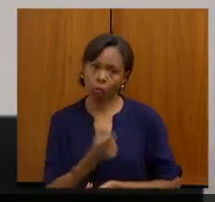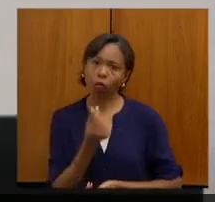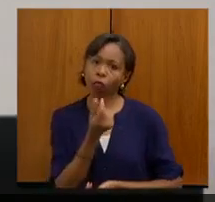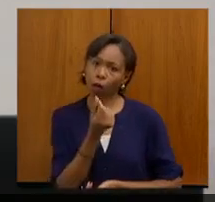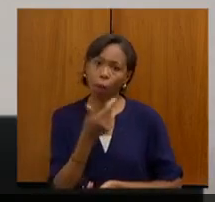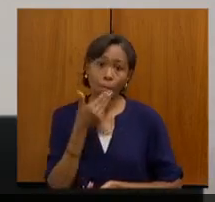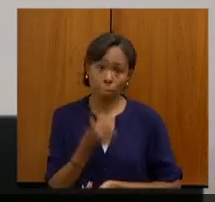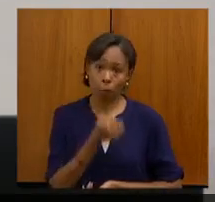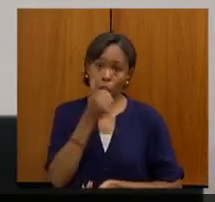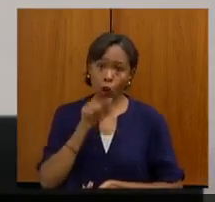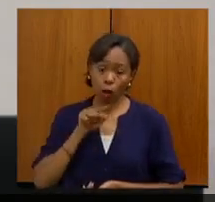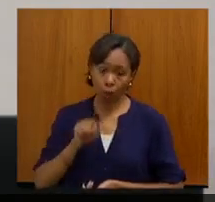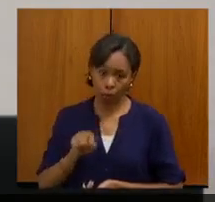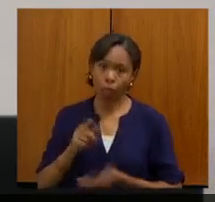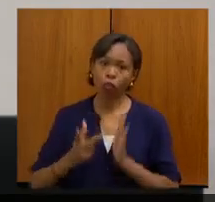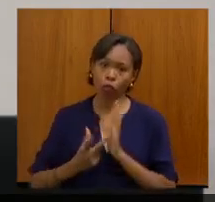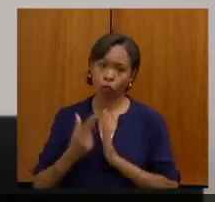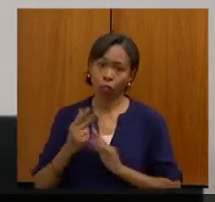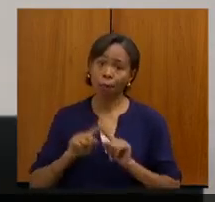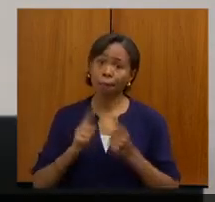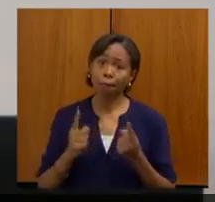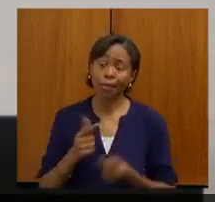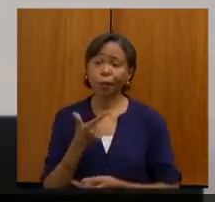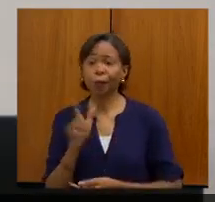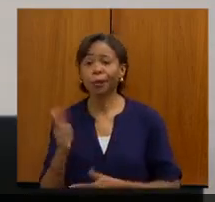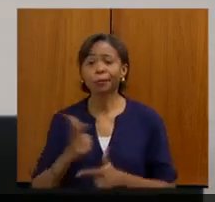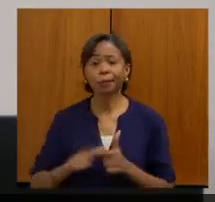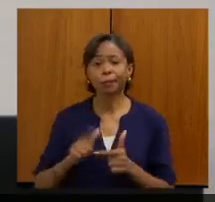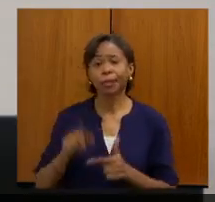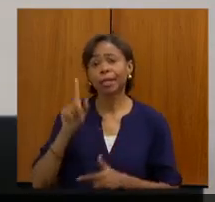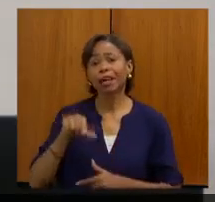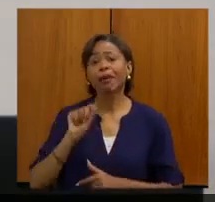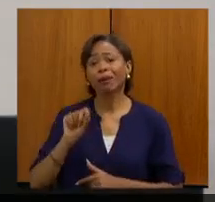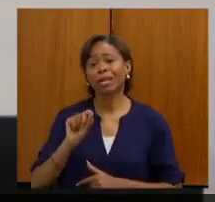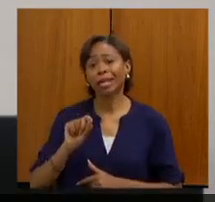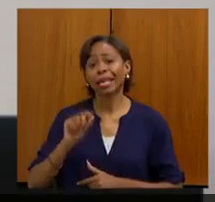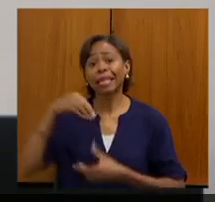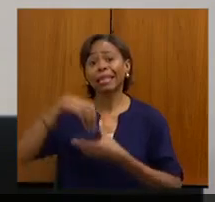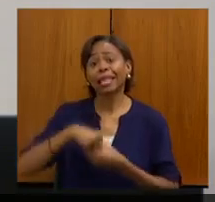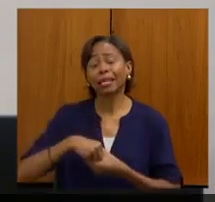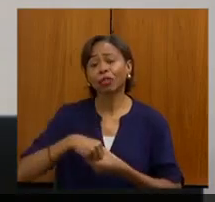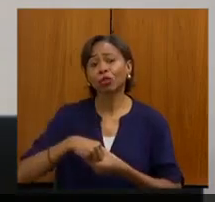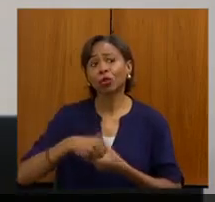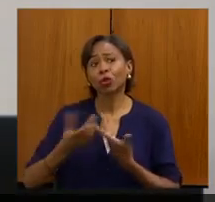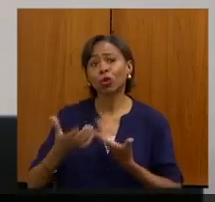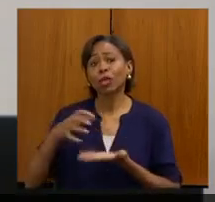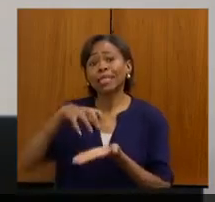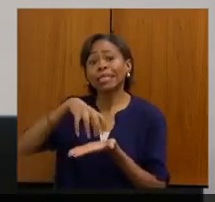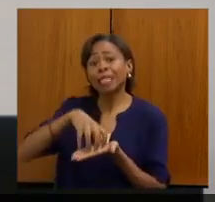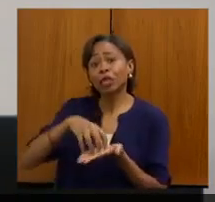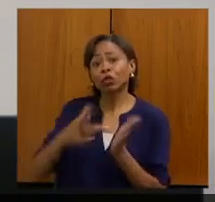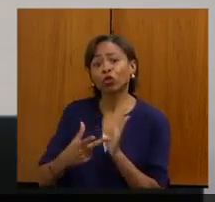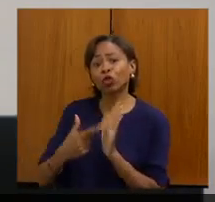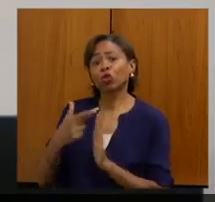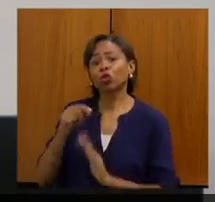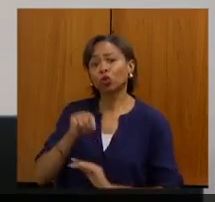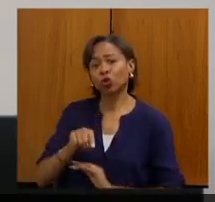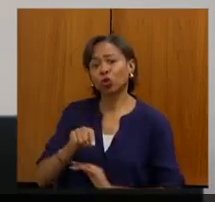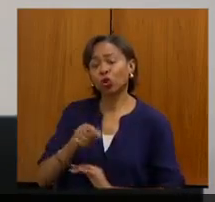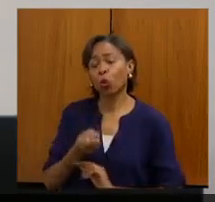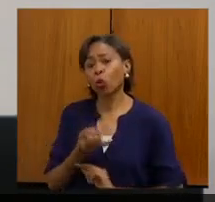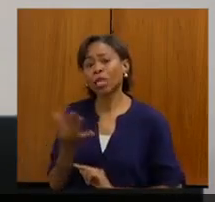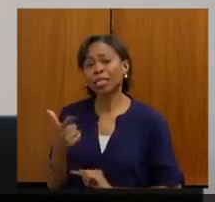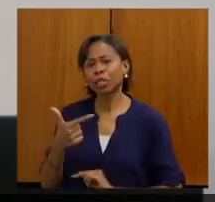melhor para a cirurgia. Mas aí a gente entra no segundo problema, que é o fluxo dentro do centro cirúrgico. Hoje nós temos um centro cirúrgico lá com 12